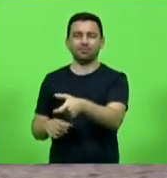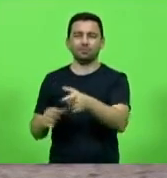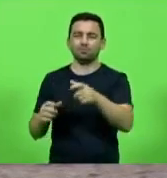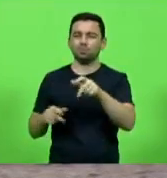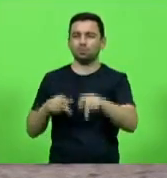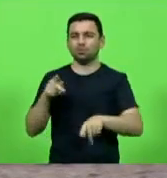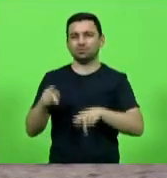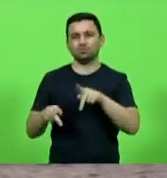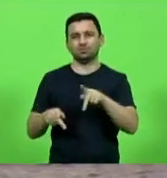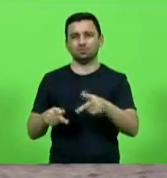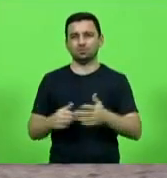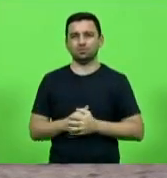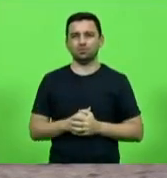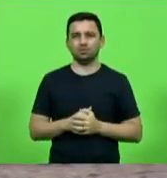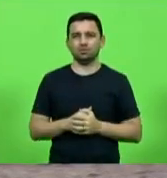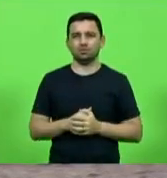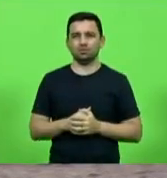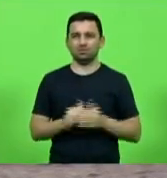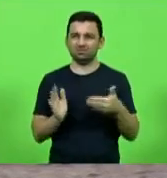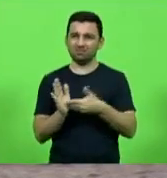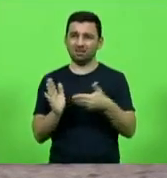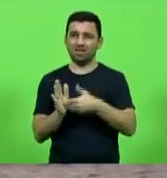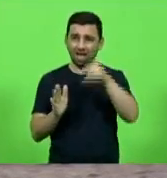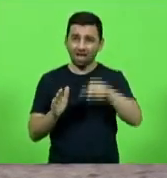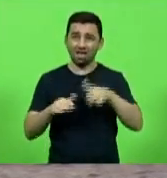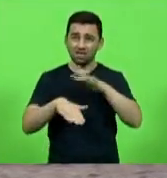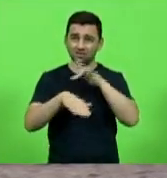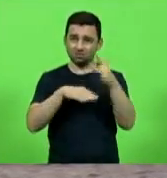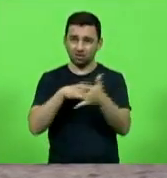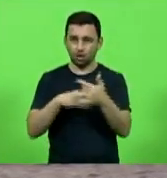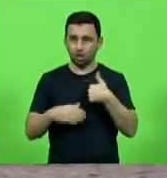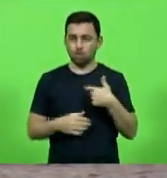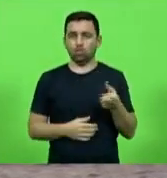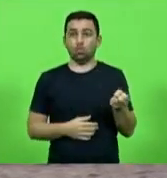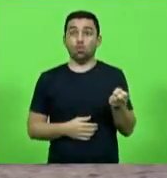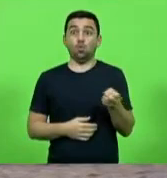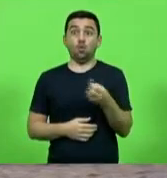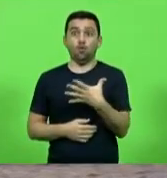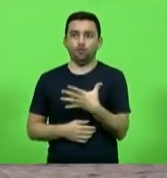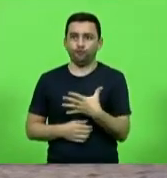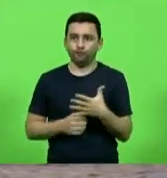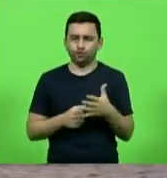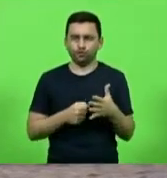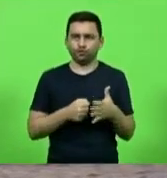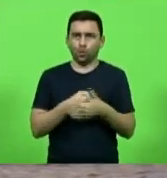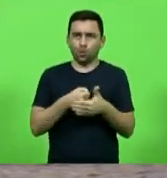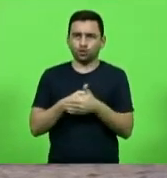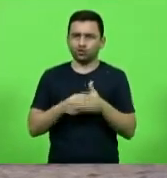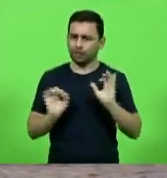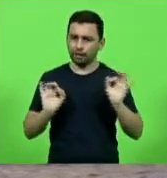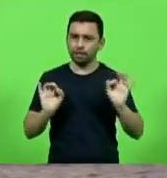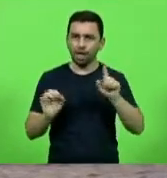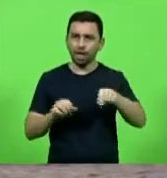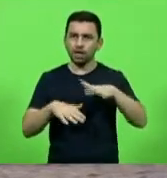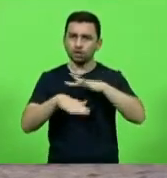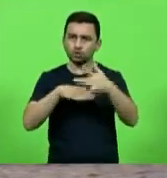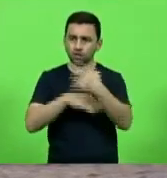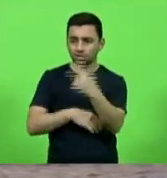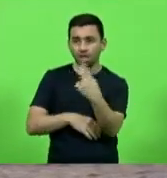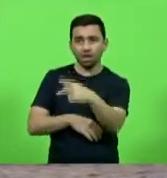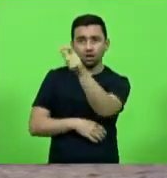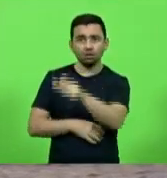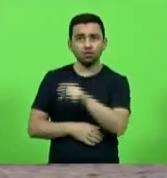Isso aqui não é nenhuma novidade, isso aqui está na rede social dele, não é nada confidencial, isso aqui está na rede social dele.